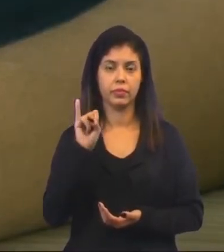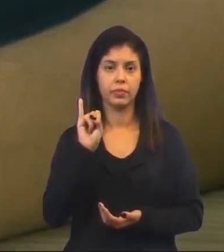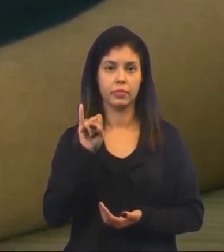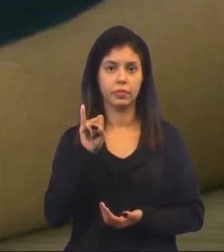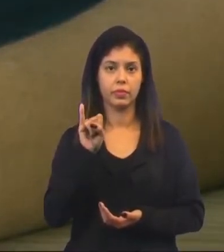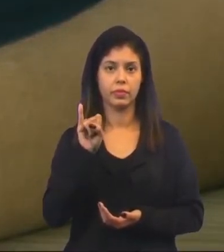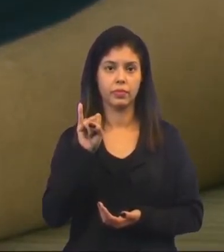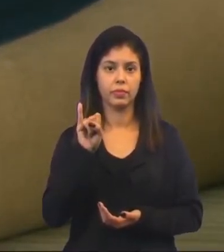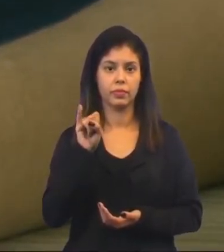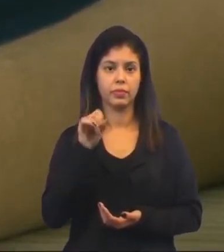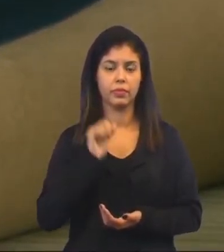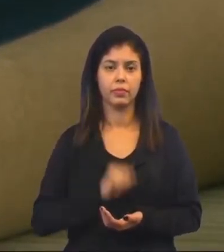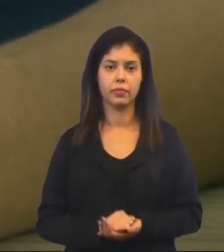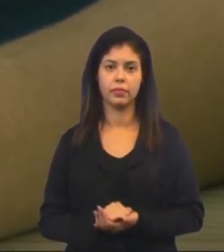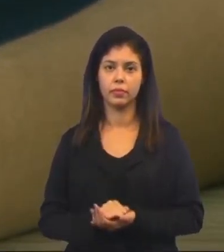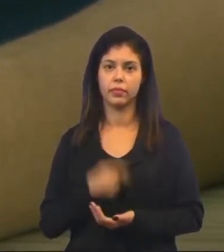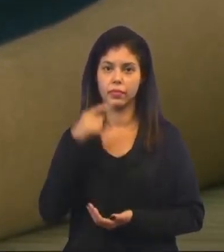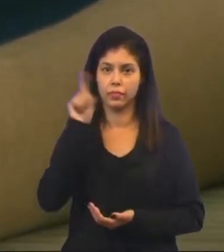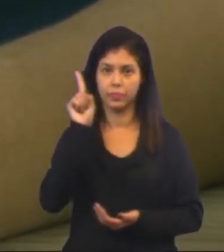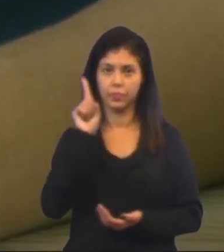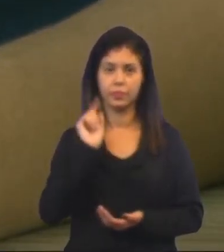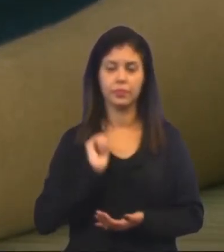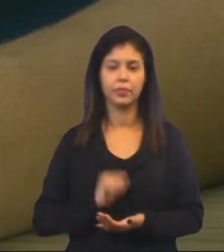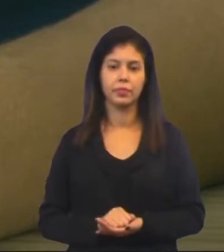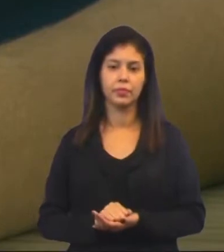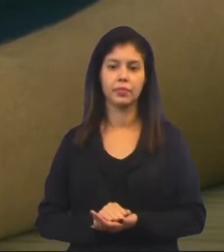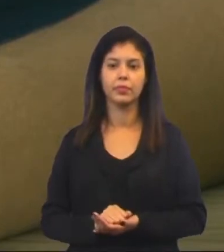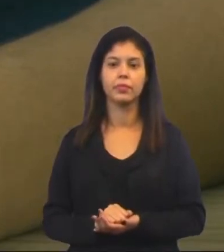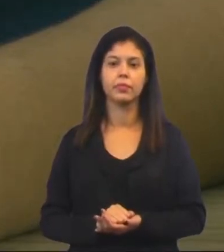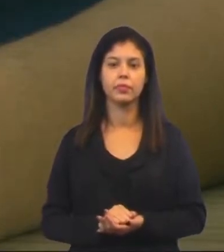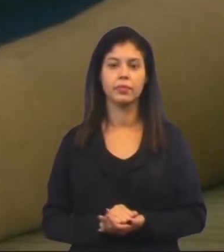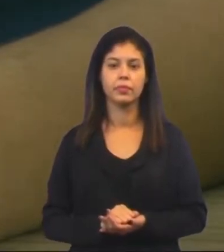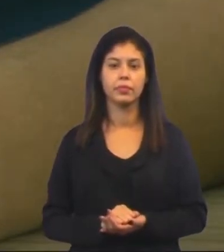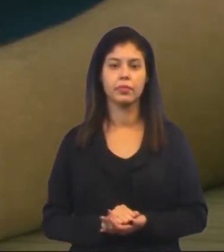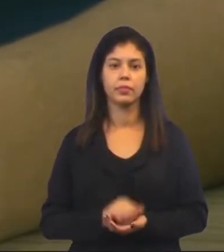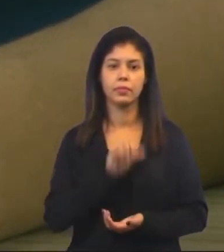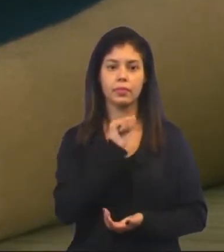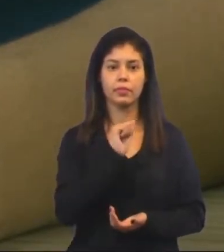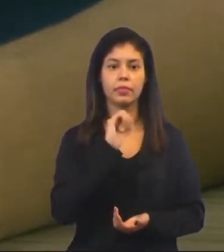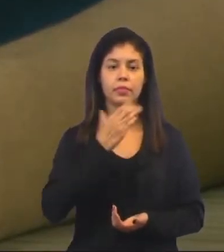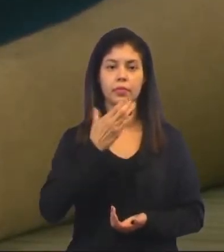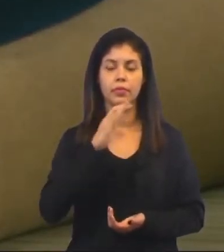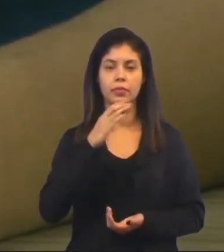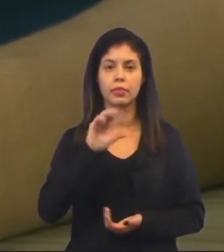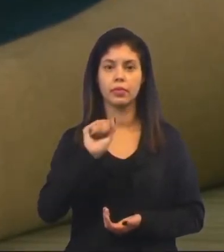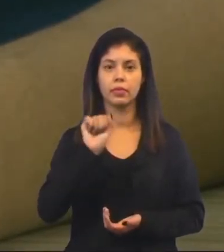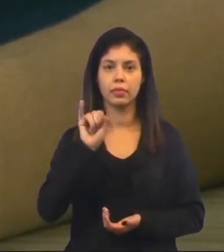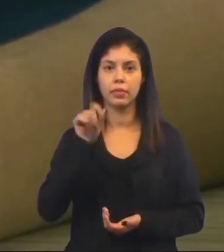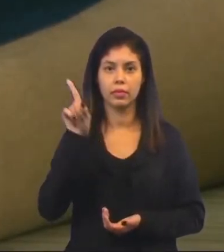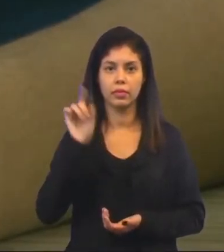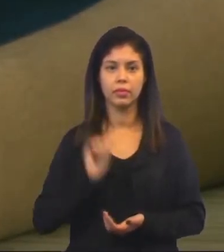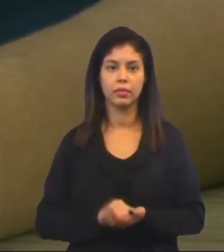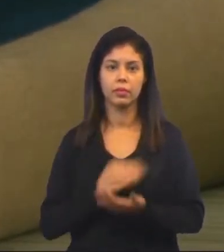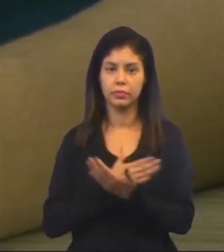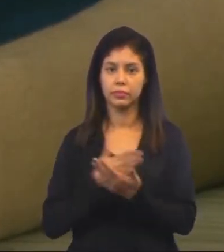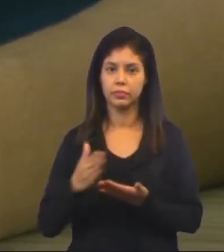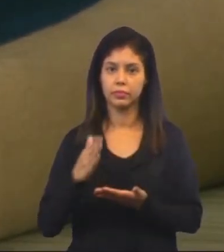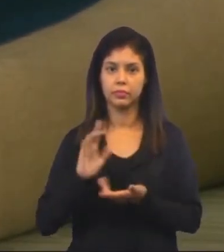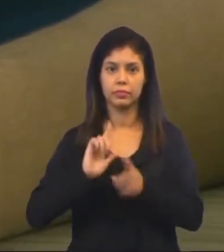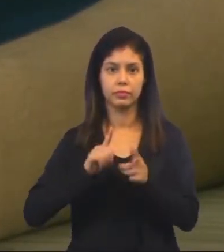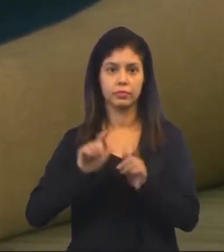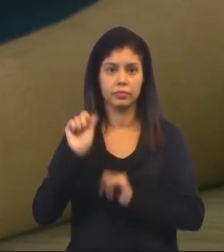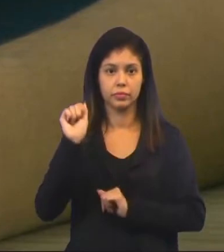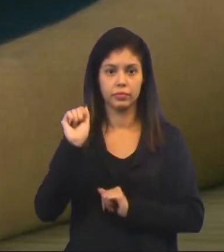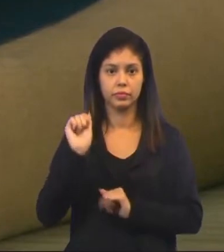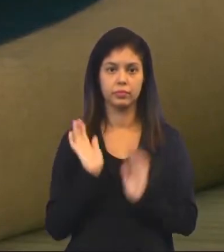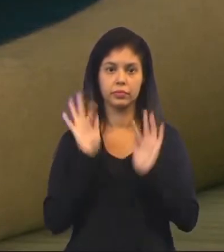I E um acento agudo no I. Açaí. Inicia com a letra